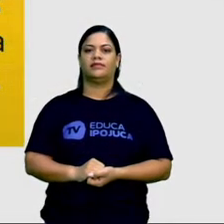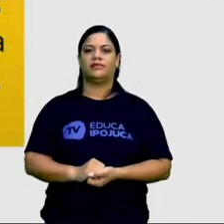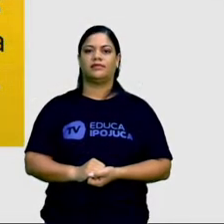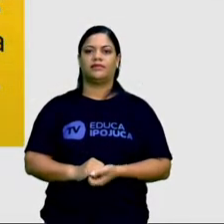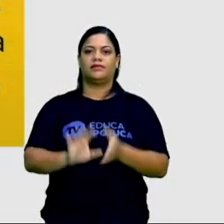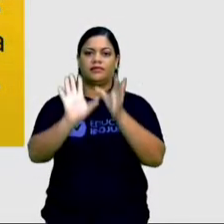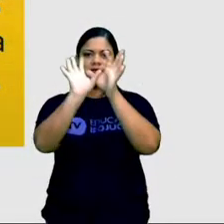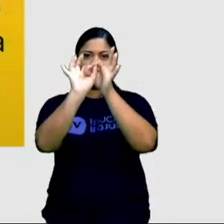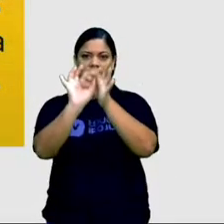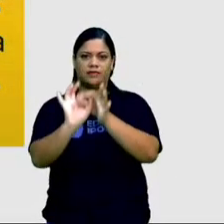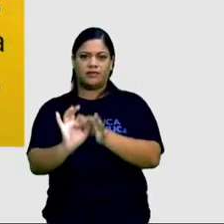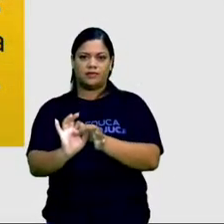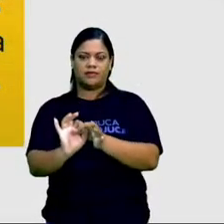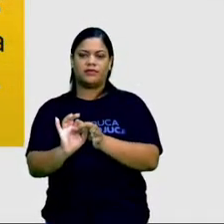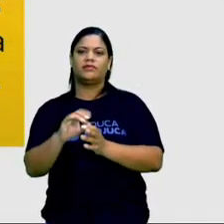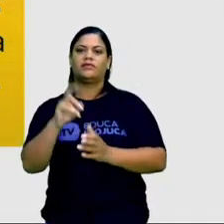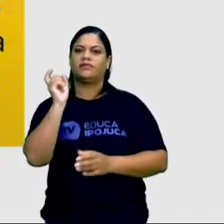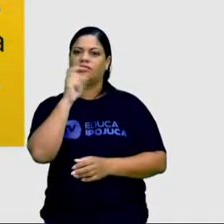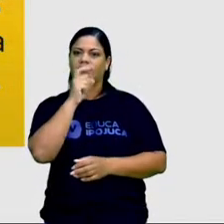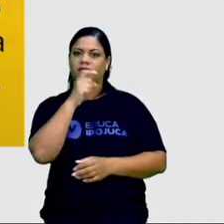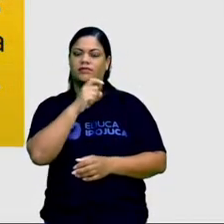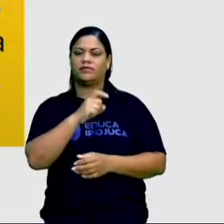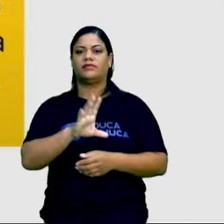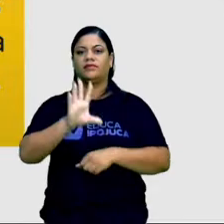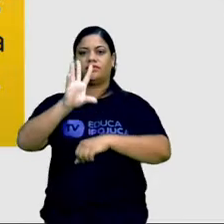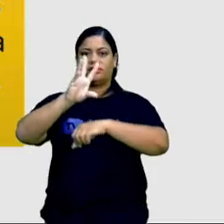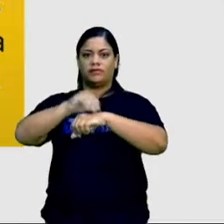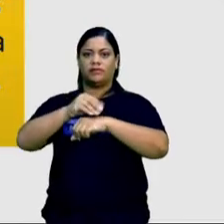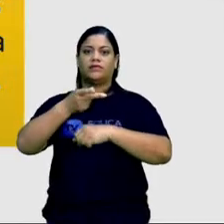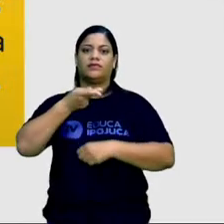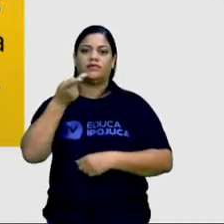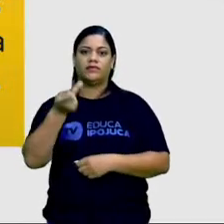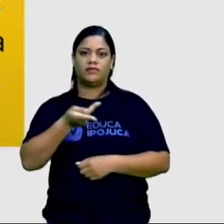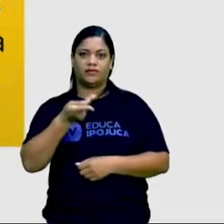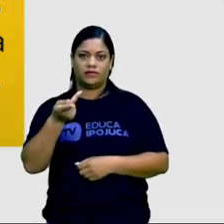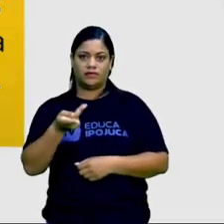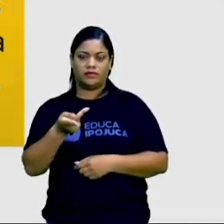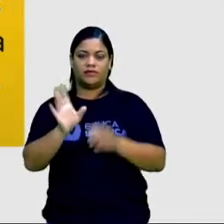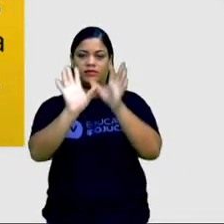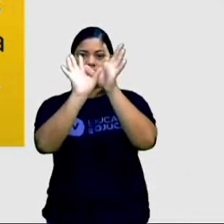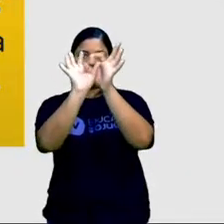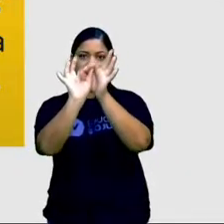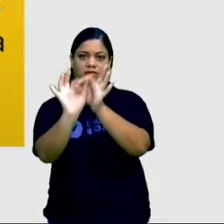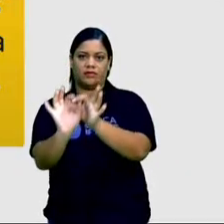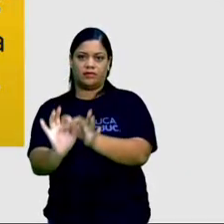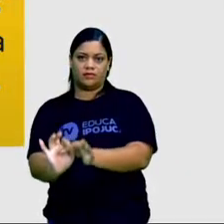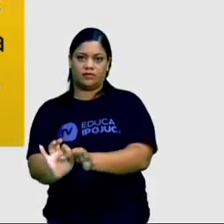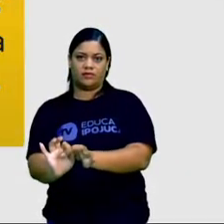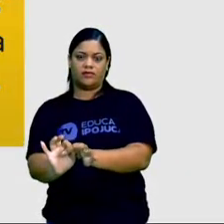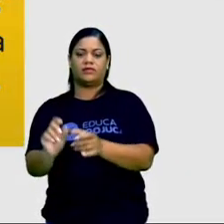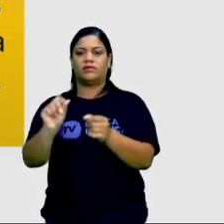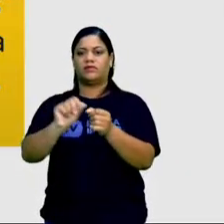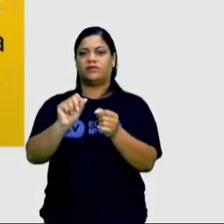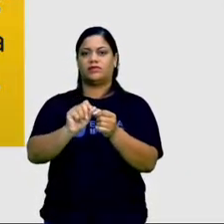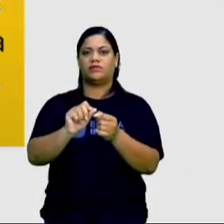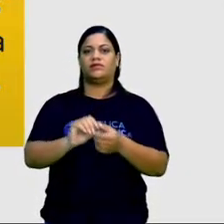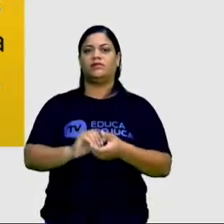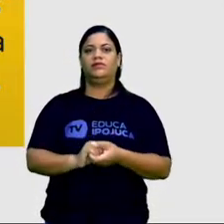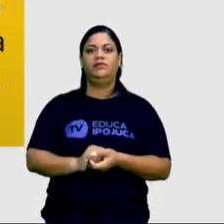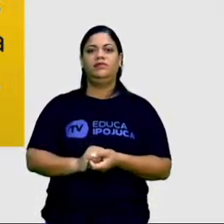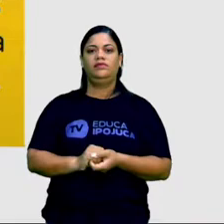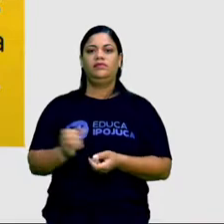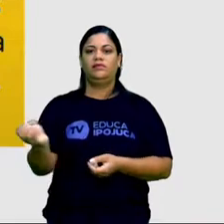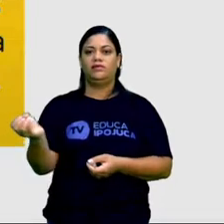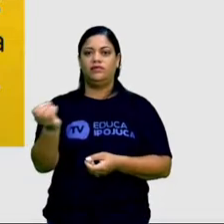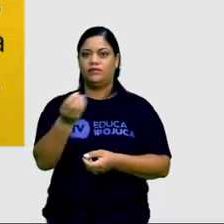Contexto falso. São imagens ou falas retiradas do contexto que foram produzidas, ou seja, criou